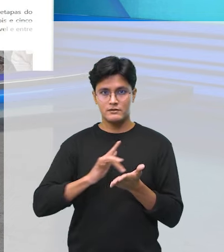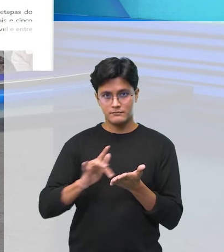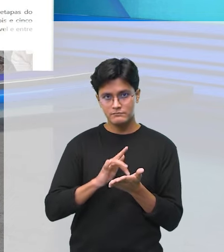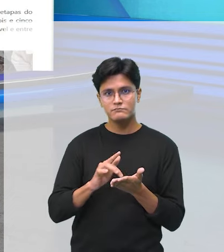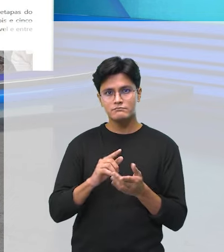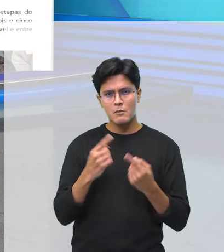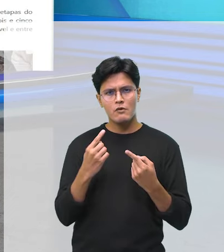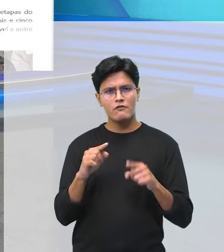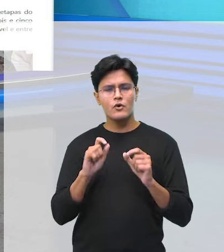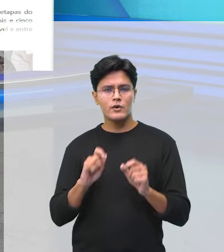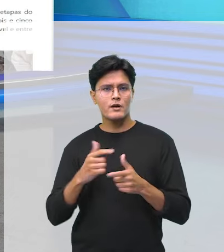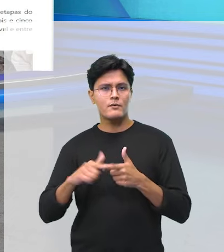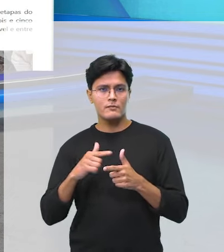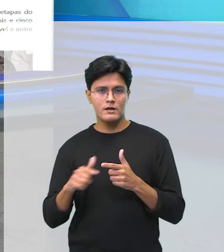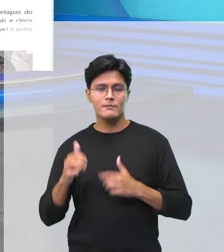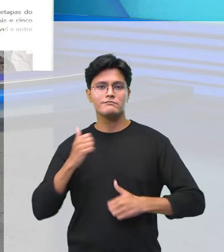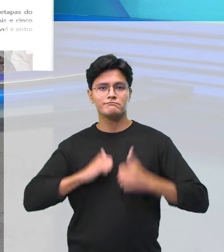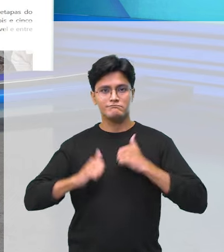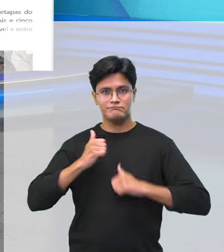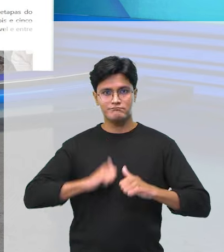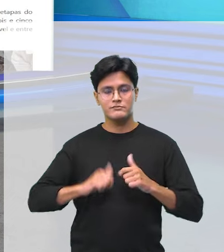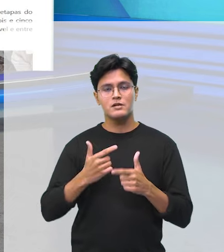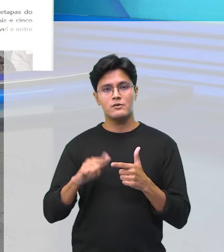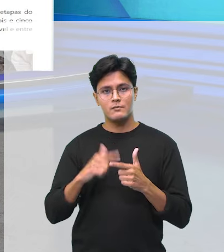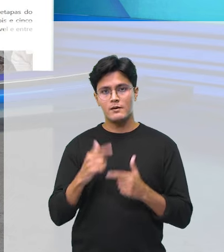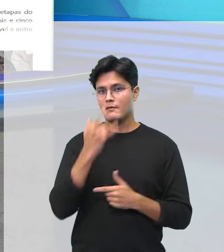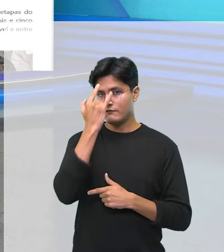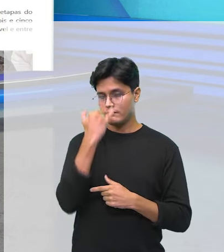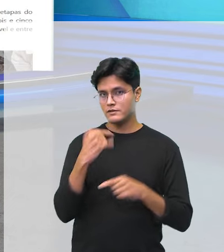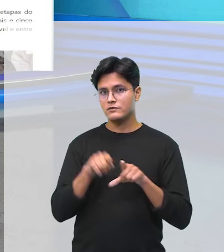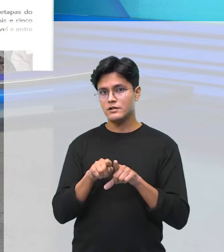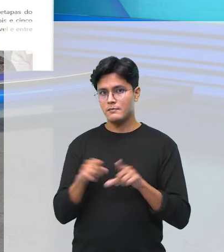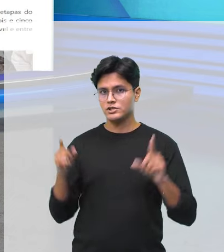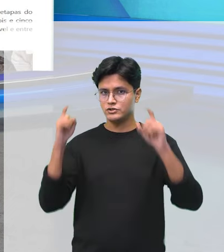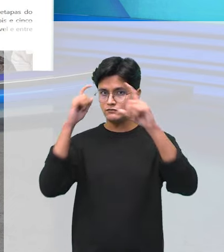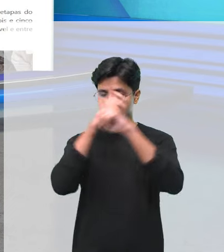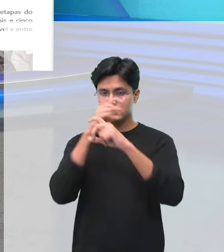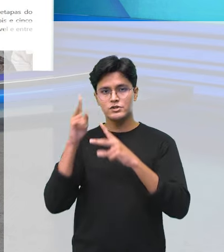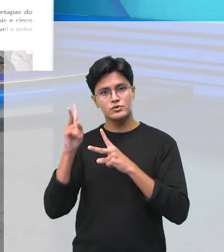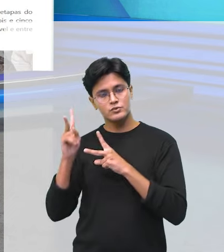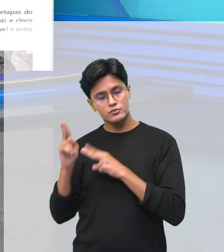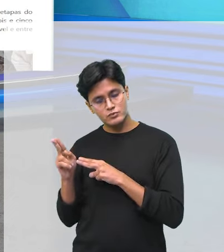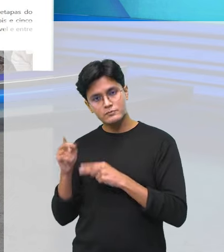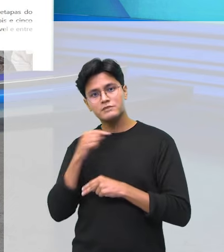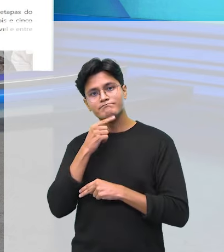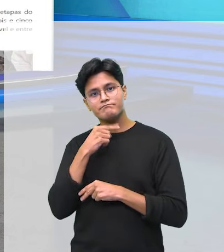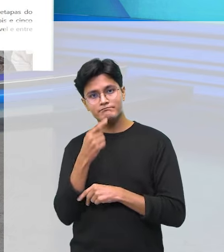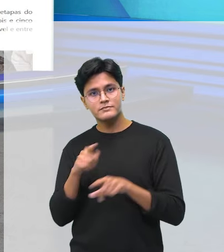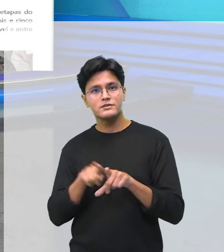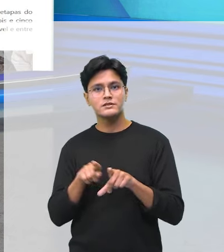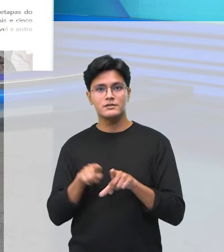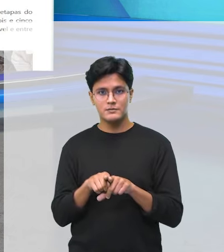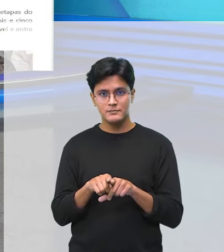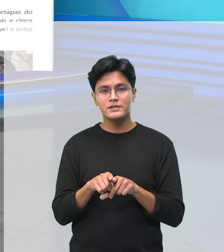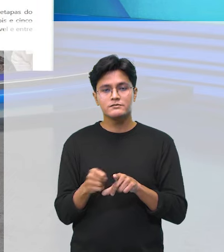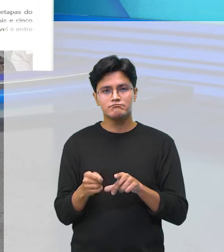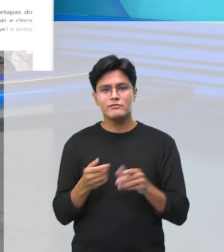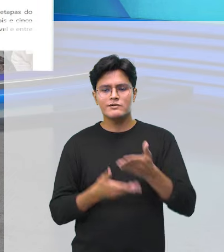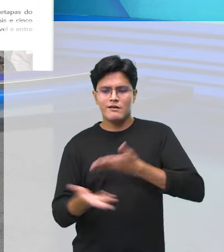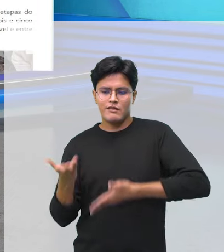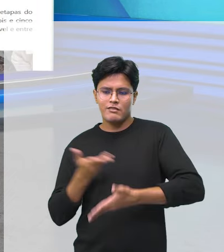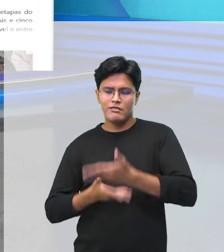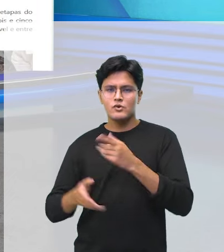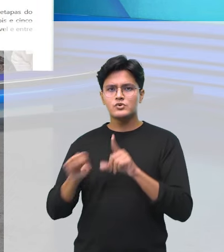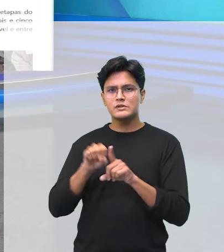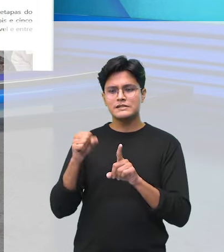problemas de visão, dificuldades para dormir, problemas de aprendizagem, além de afetar a interação social e ter